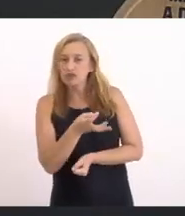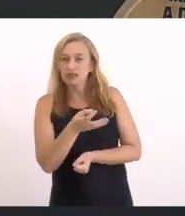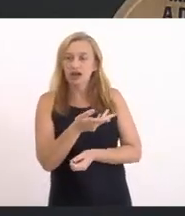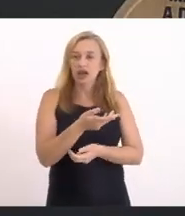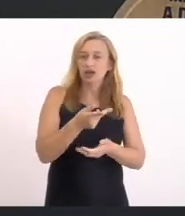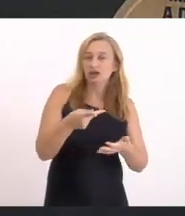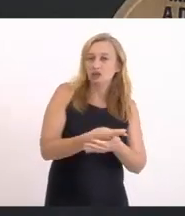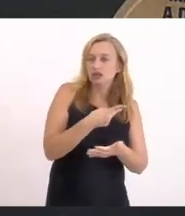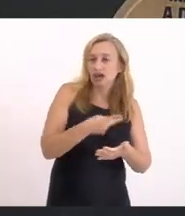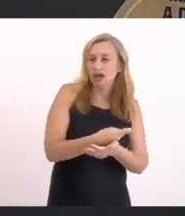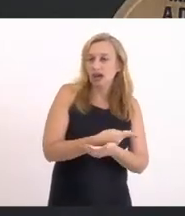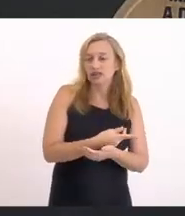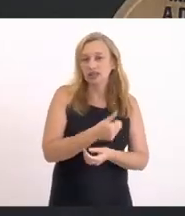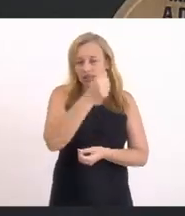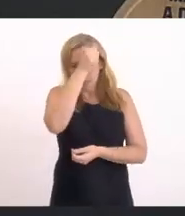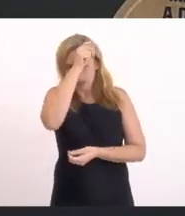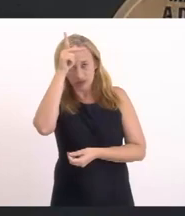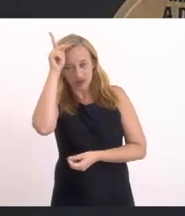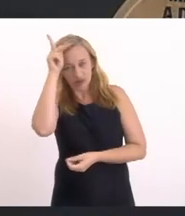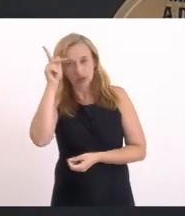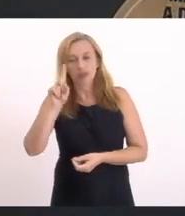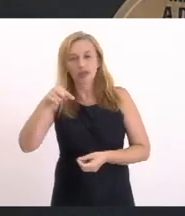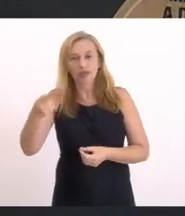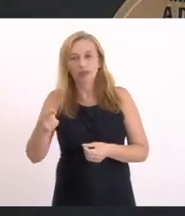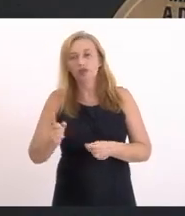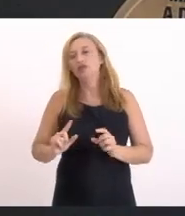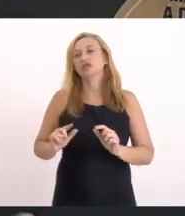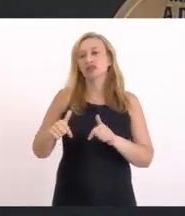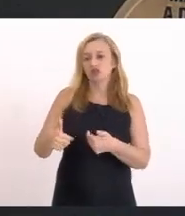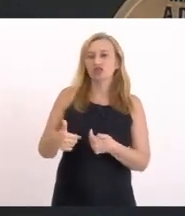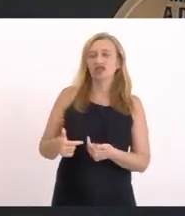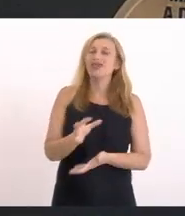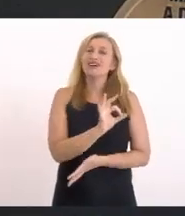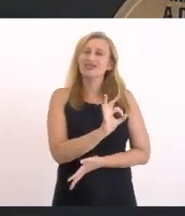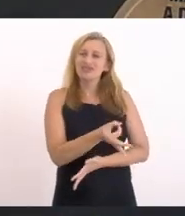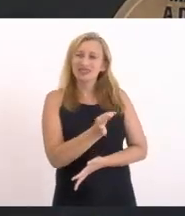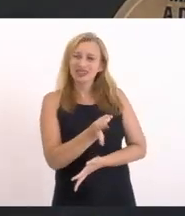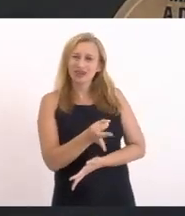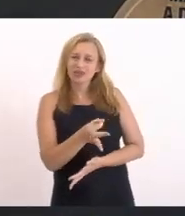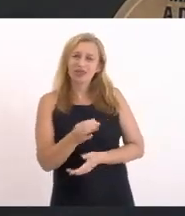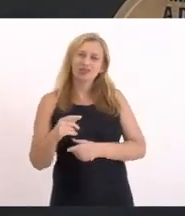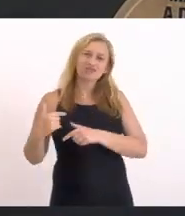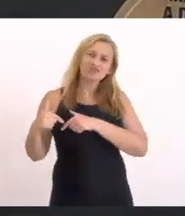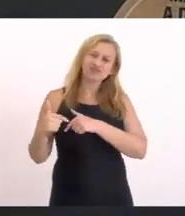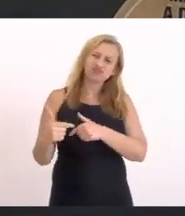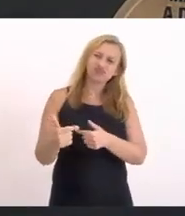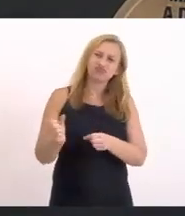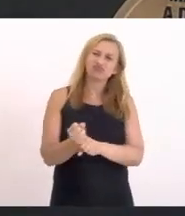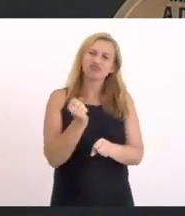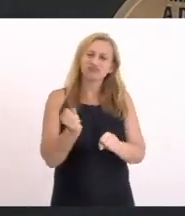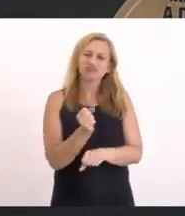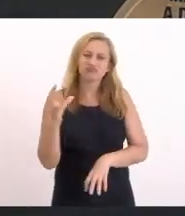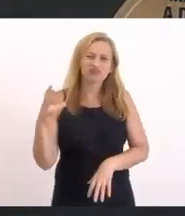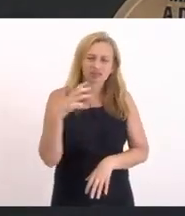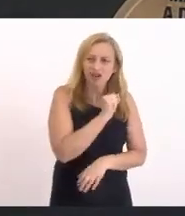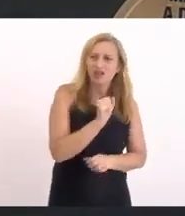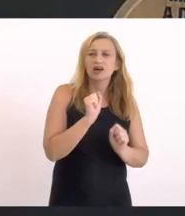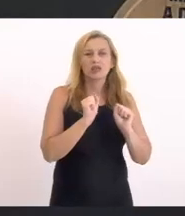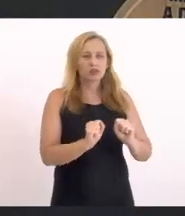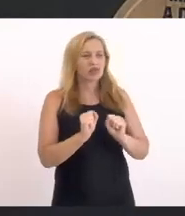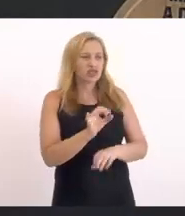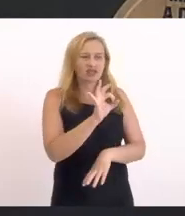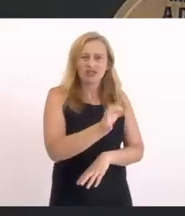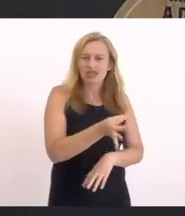sido feito Pela prefeitura E Isso Consequentemente Dá origem A obras emergenciais Que poderiam